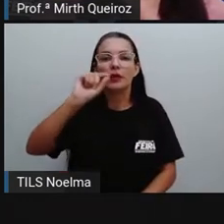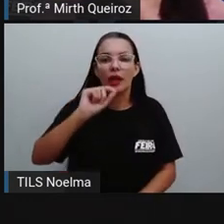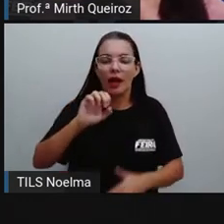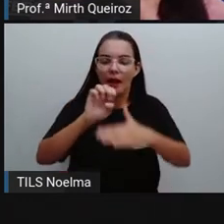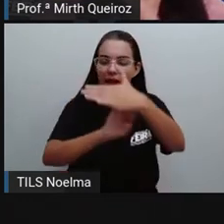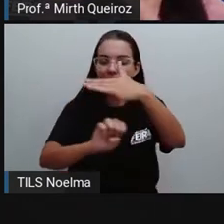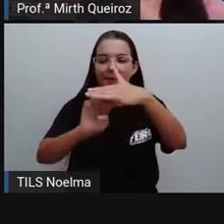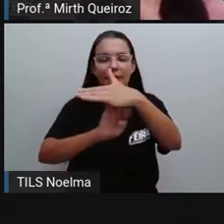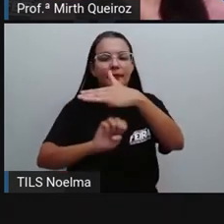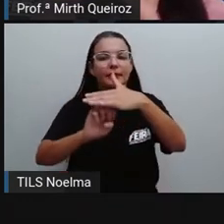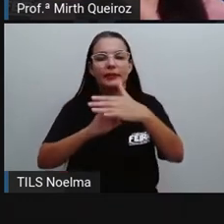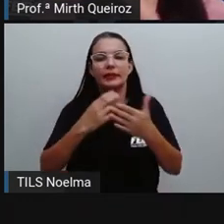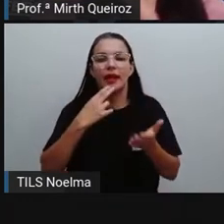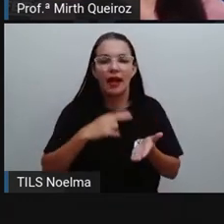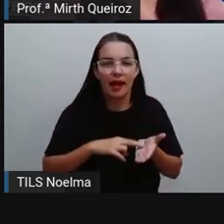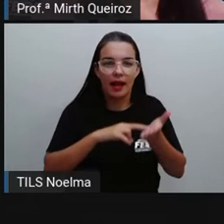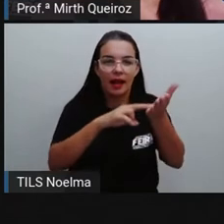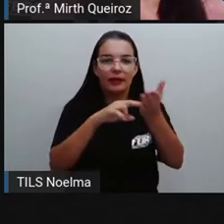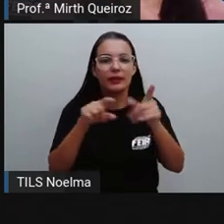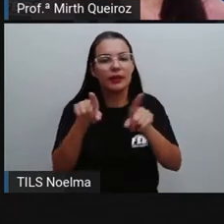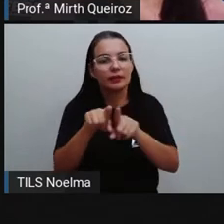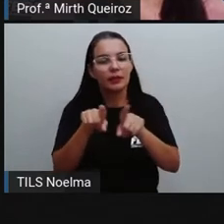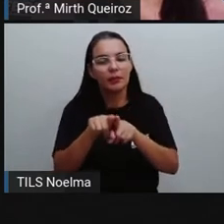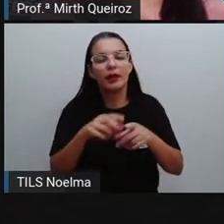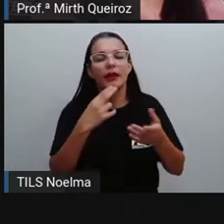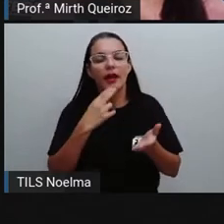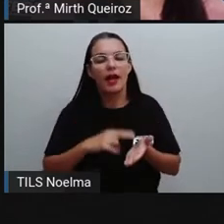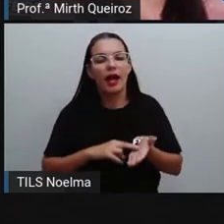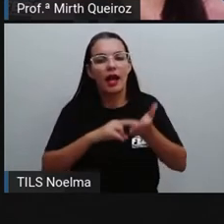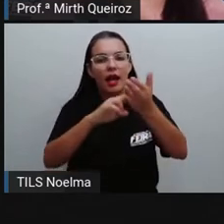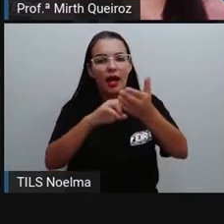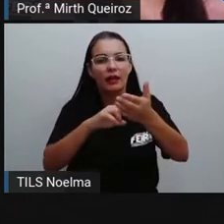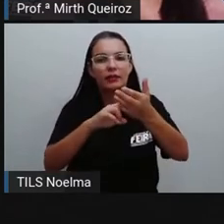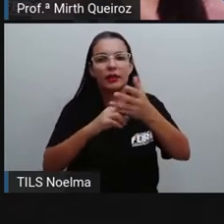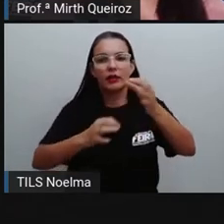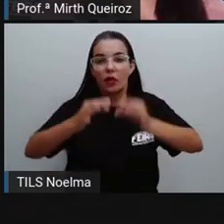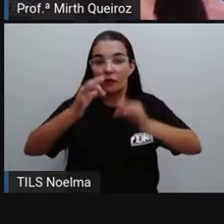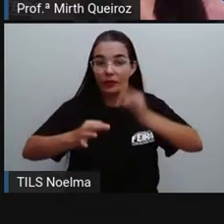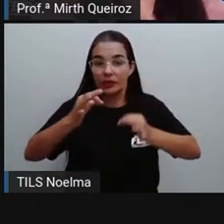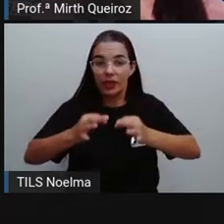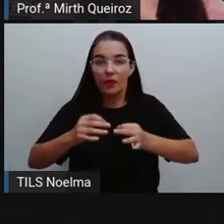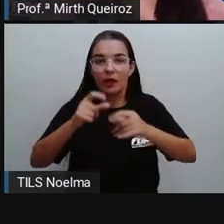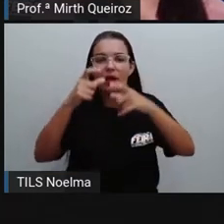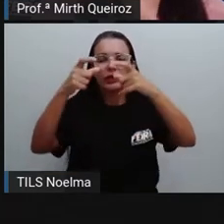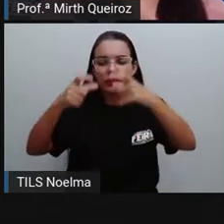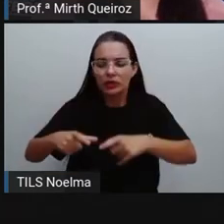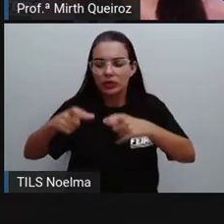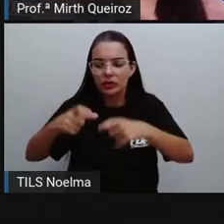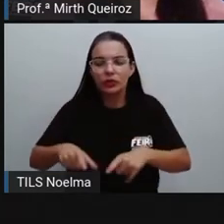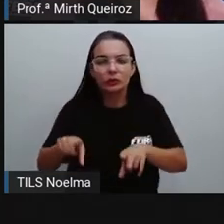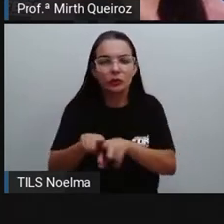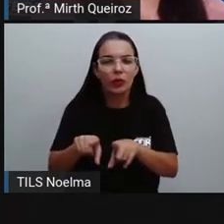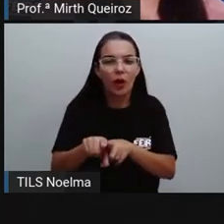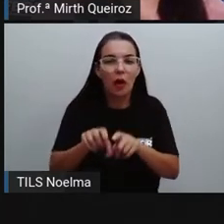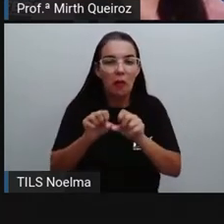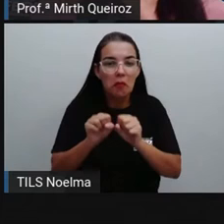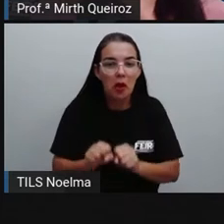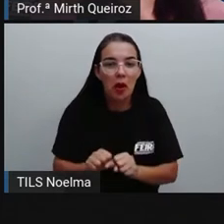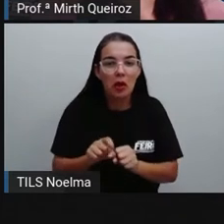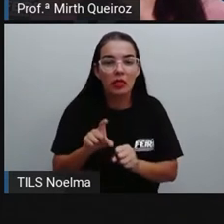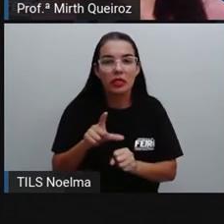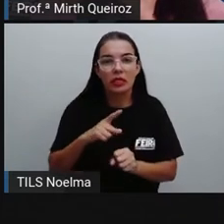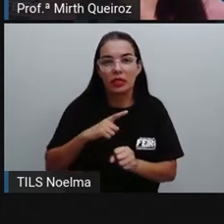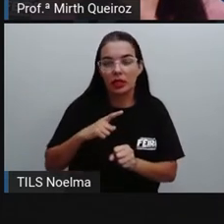comerciais e nas cartas oficiais. Sua localização pode ser